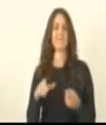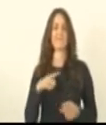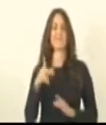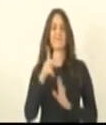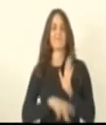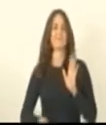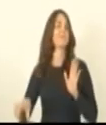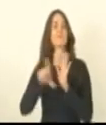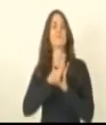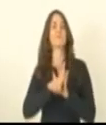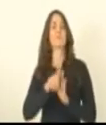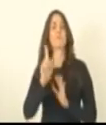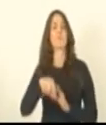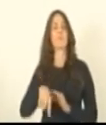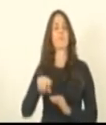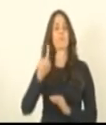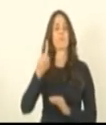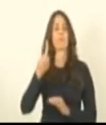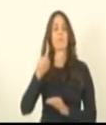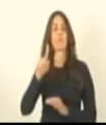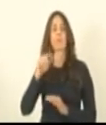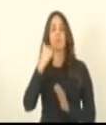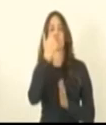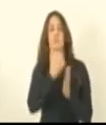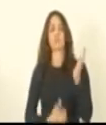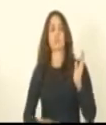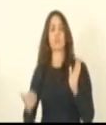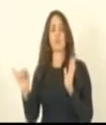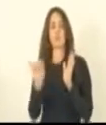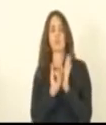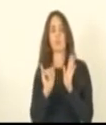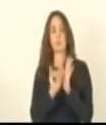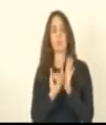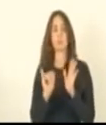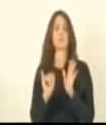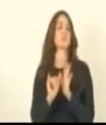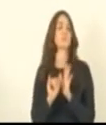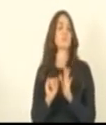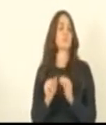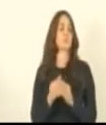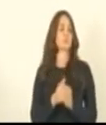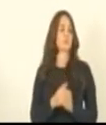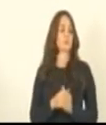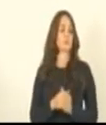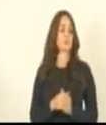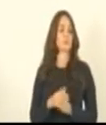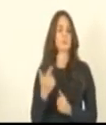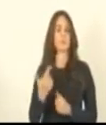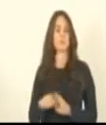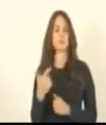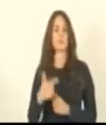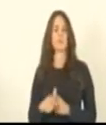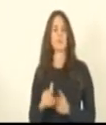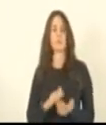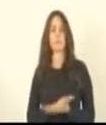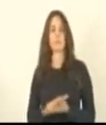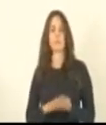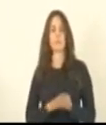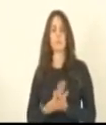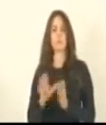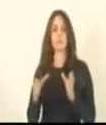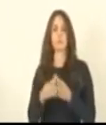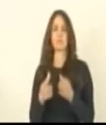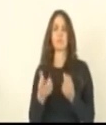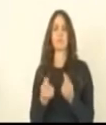lei, ele trata de alíquota, redução de imposto, sem nenhum indicativo pela Comissão de Finanças,